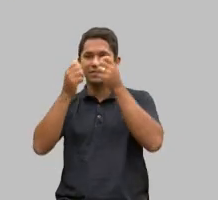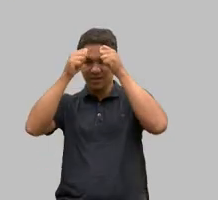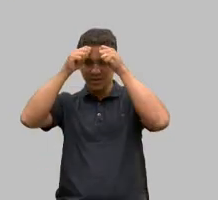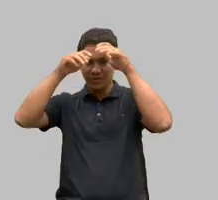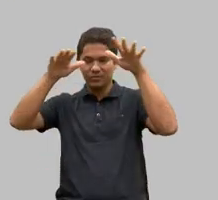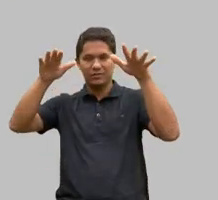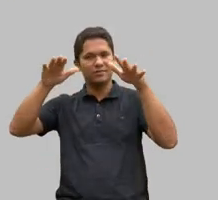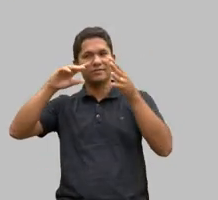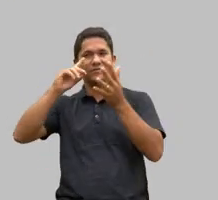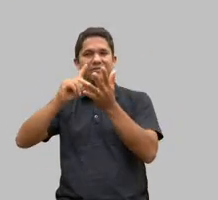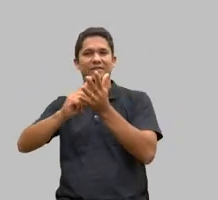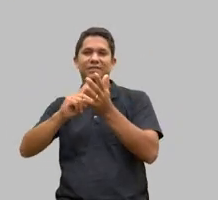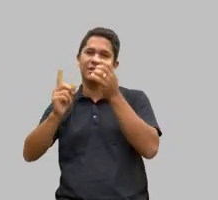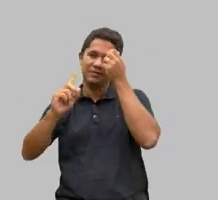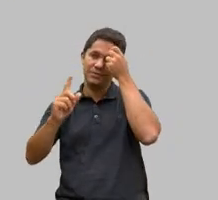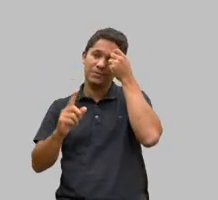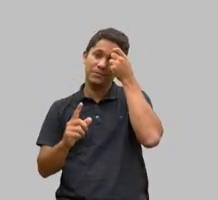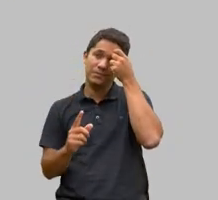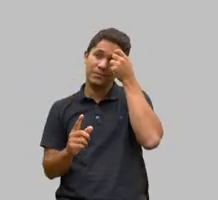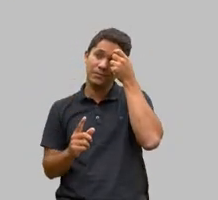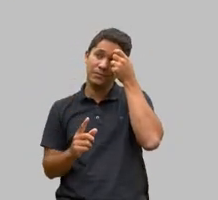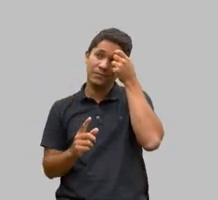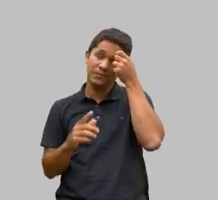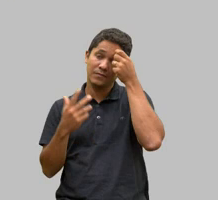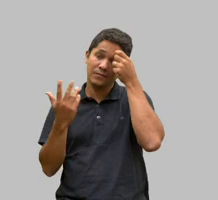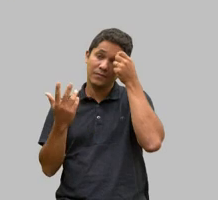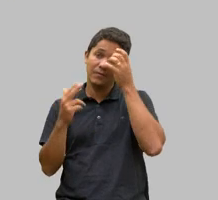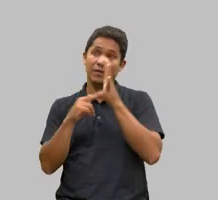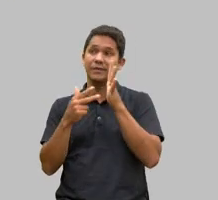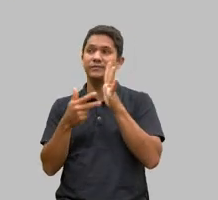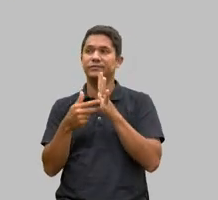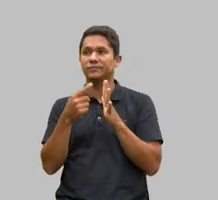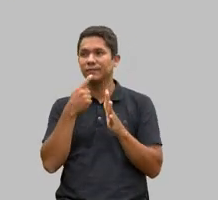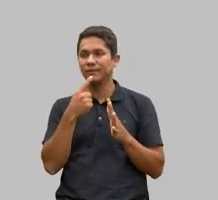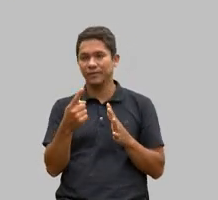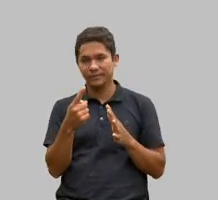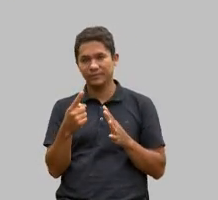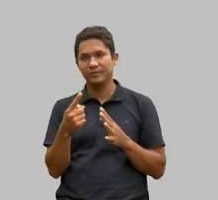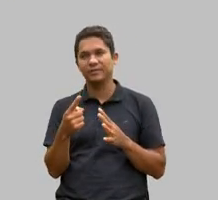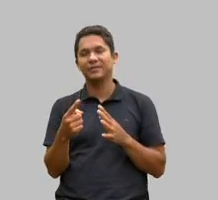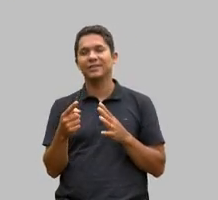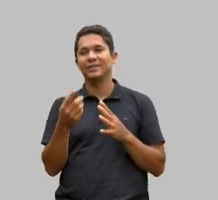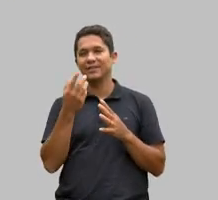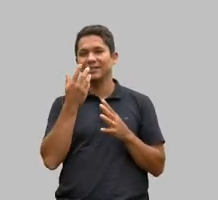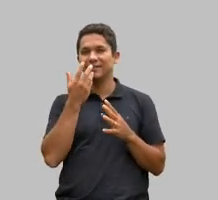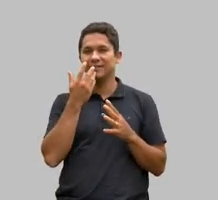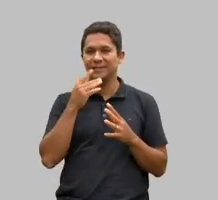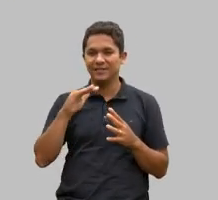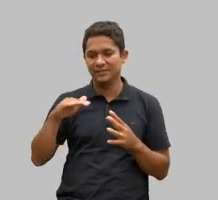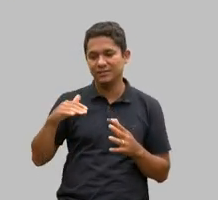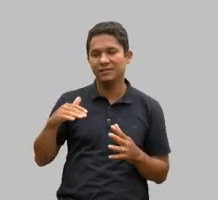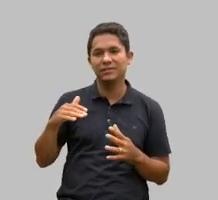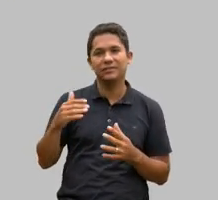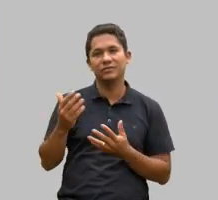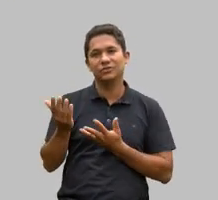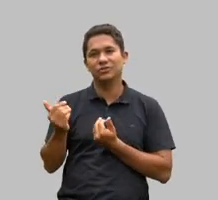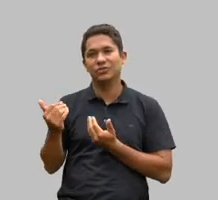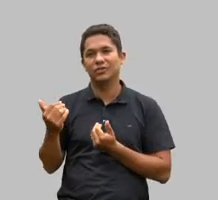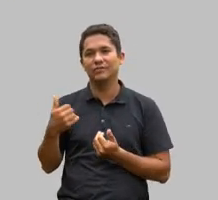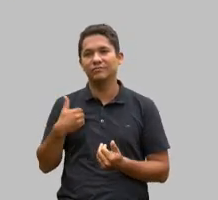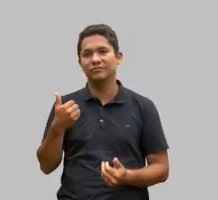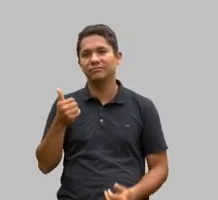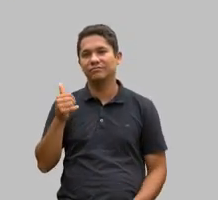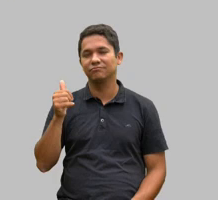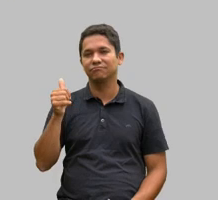isso não é verdade ou seja quando eu falo desse menino adolescente 14, 15 anos